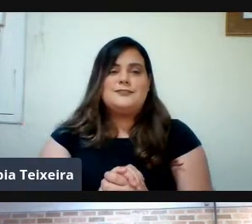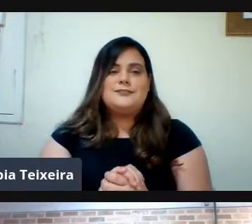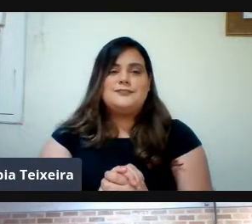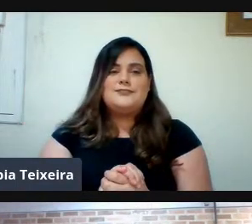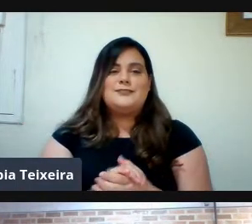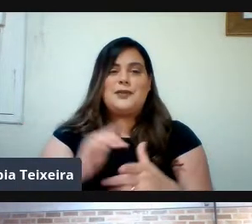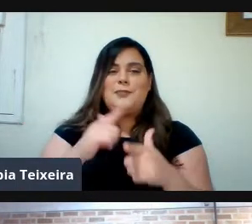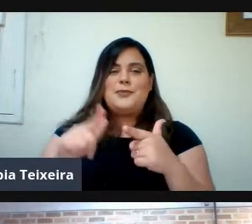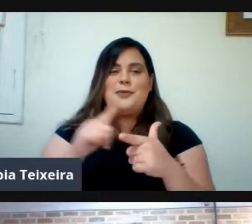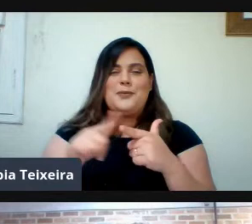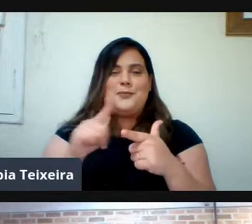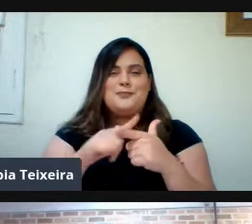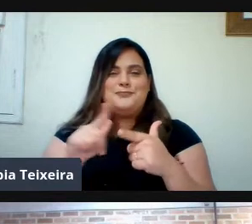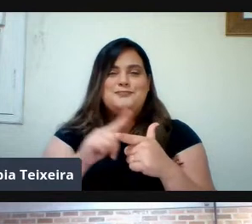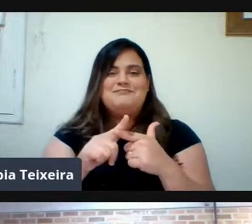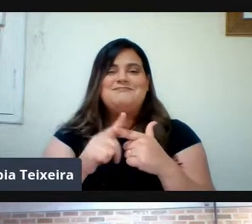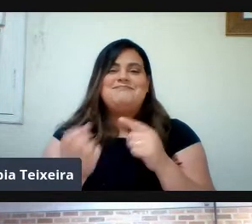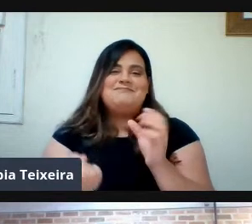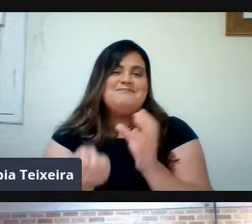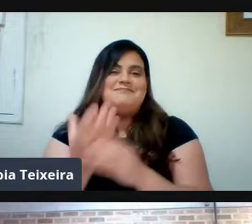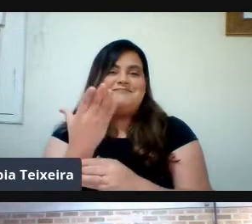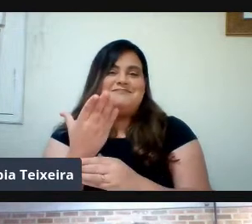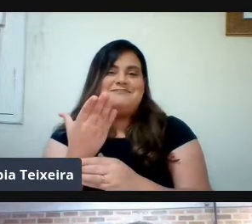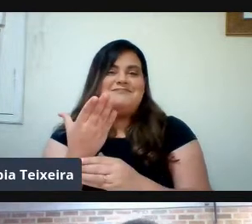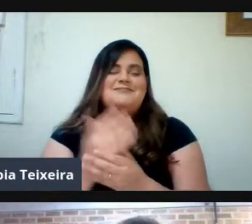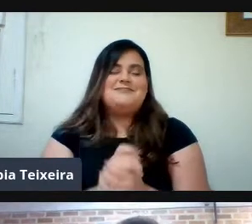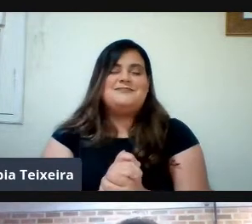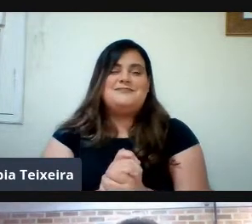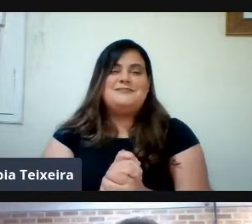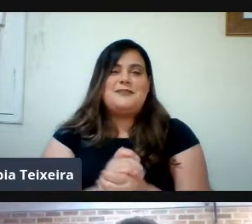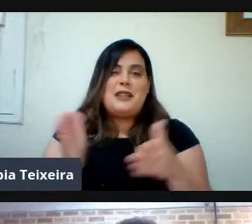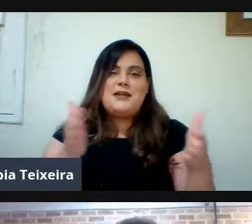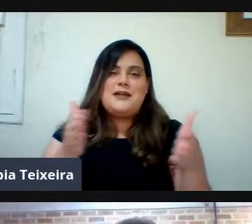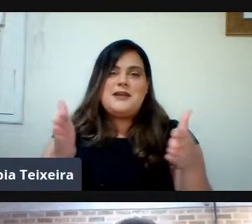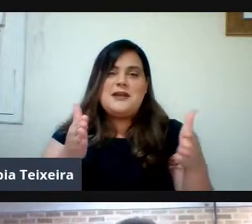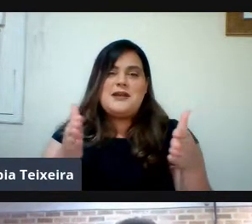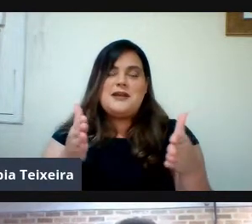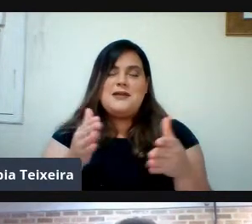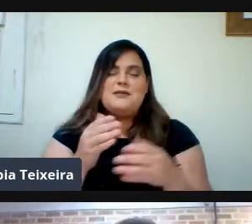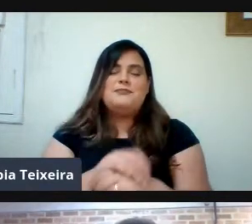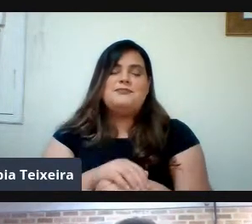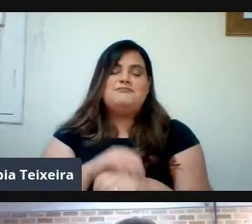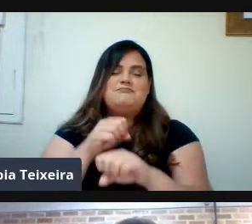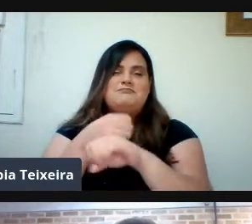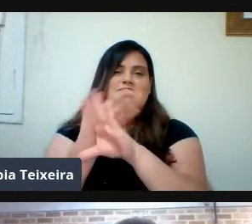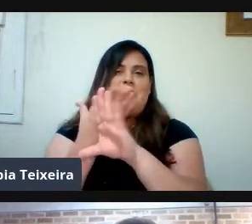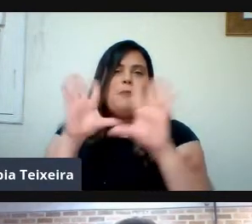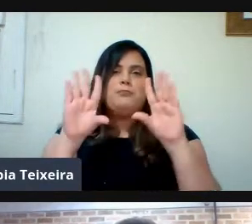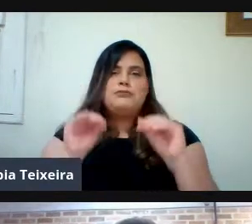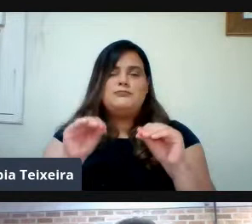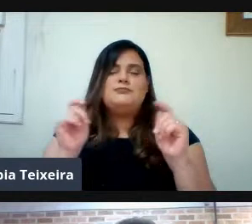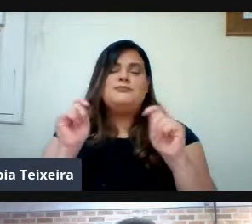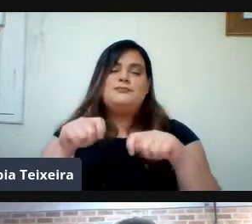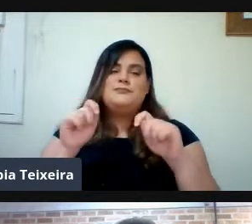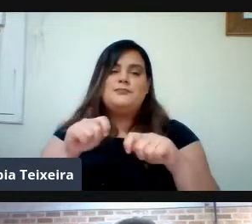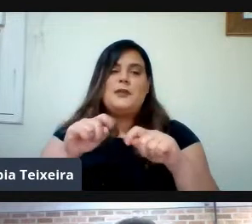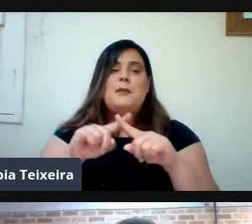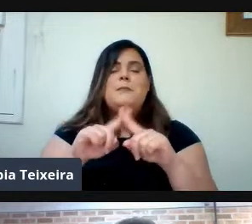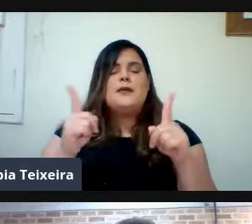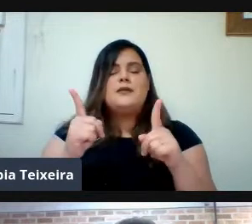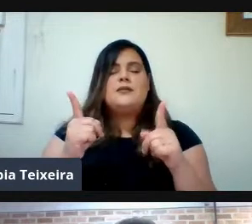técnicos Fazem parte Dessa situação Que nós vivemos E é só Finalizar dizendo Que contem Com a coordenação geral